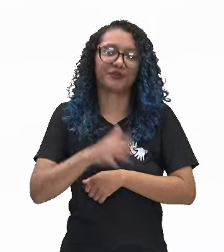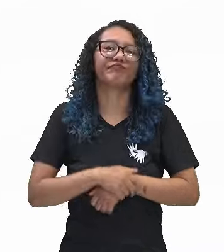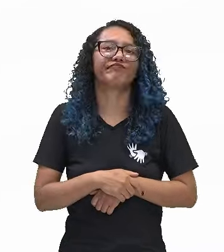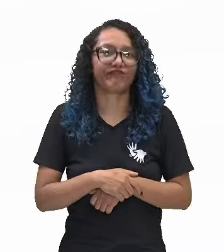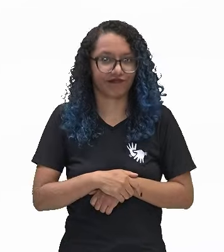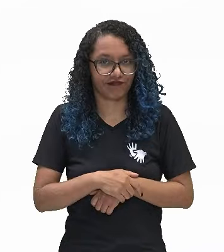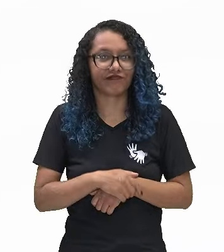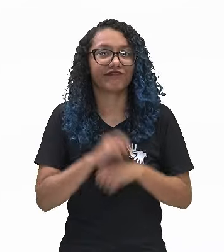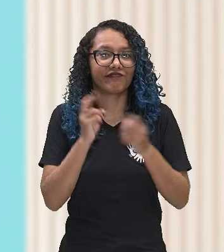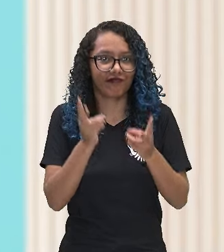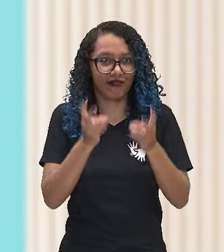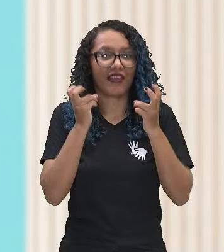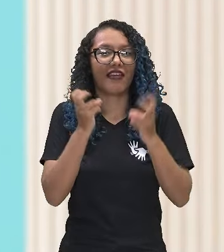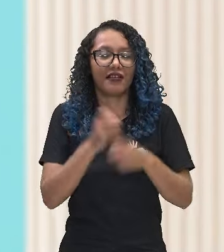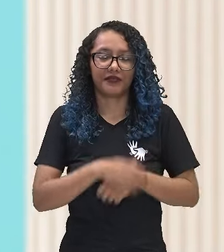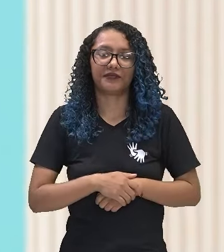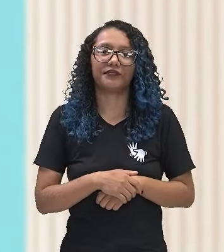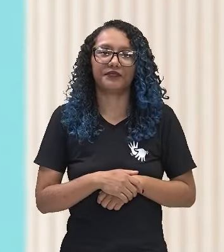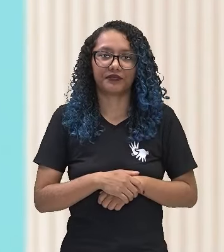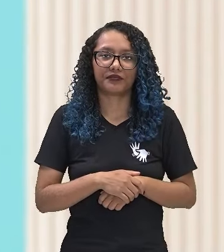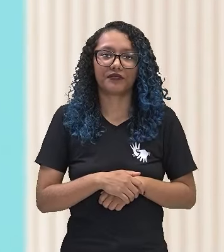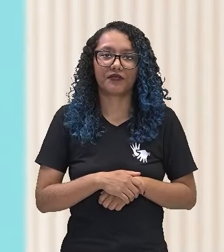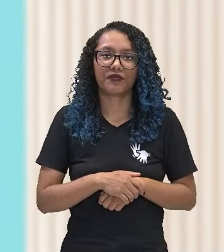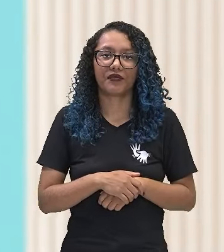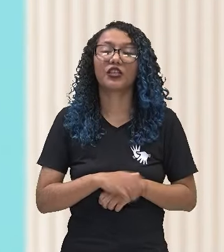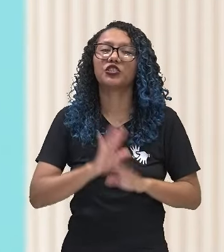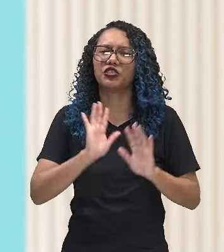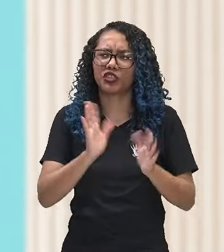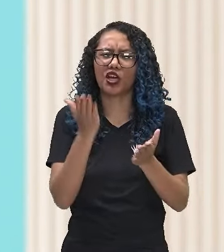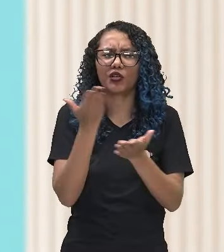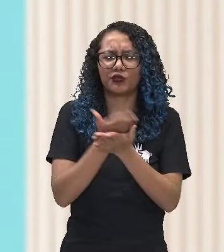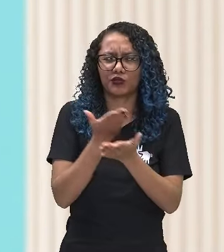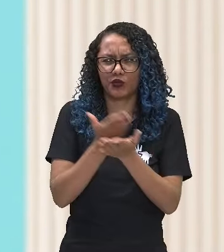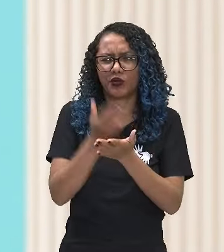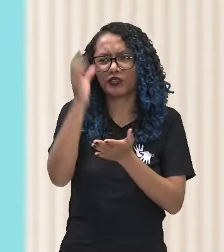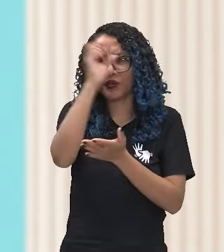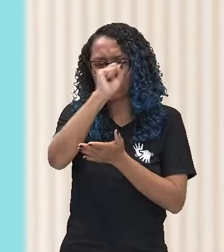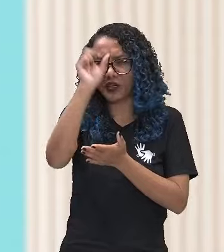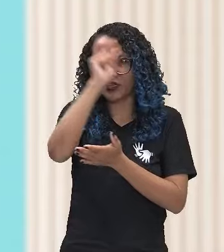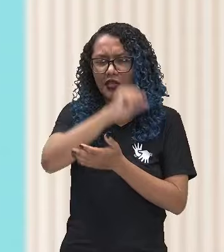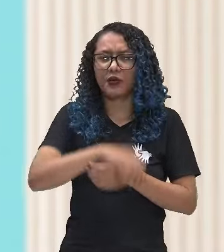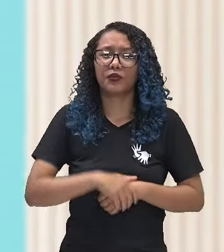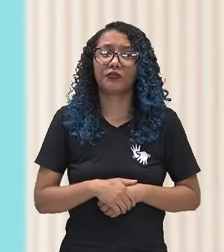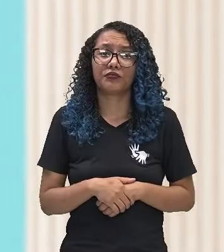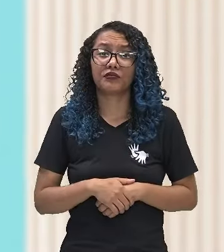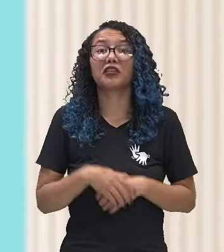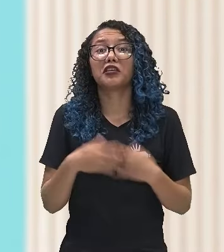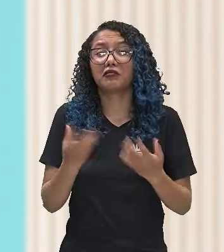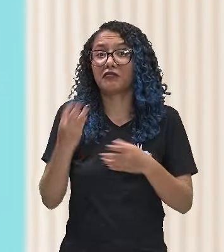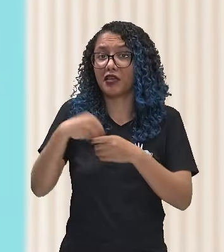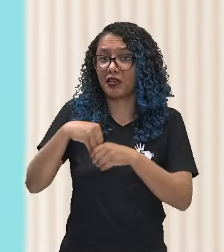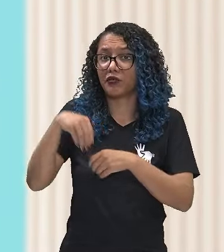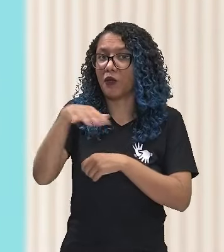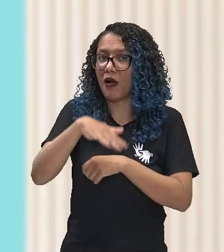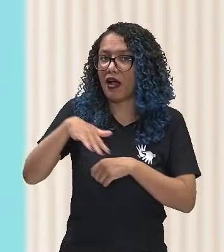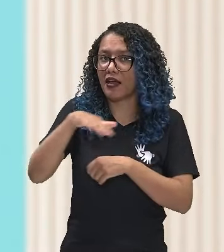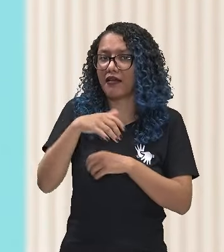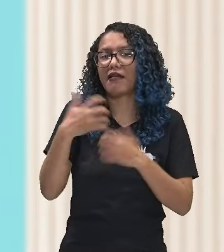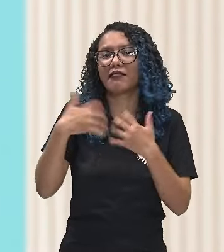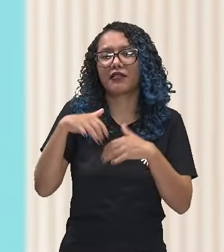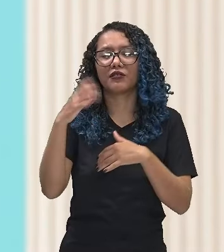nós vimos nessa aula. Então, a gente aprendeu, assim, que, sob o olhar da neurociência, é uma